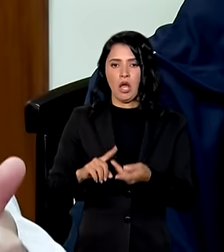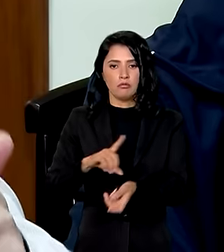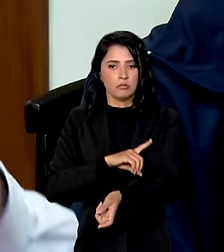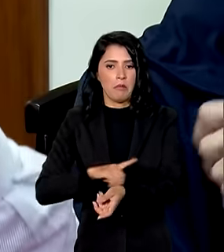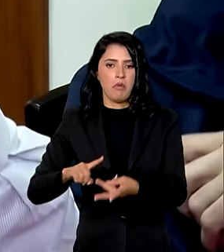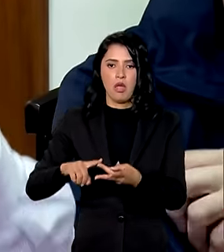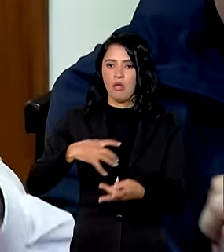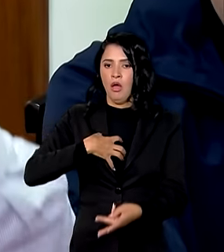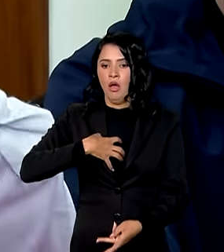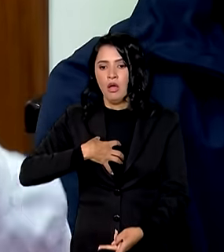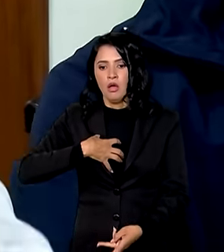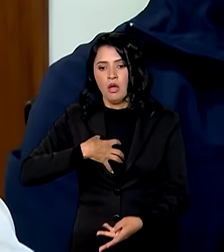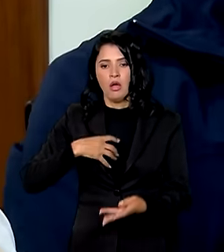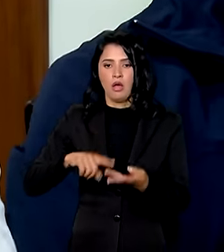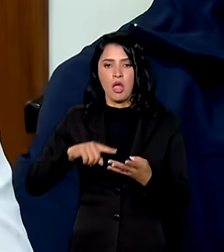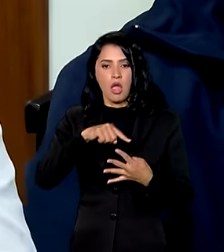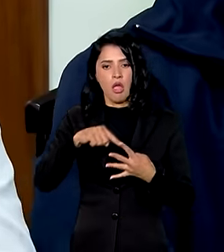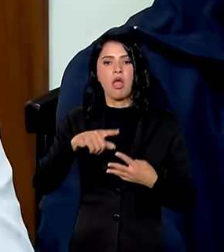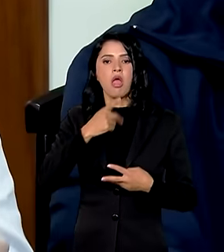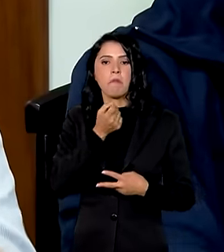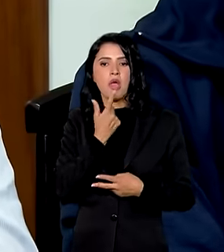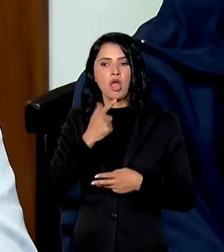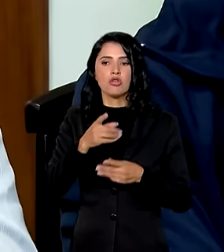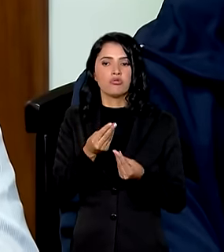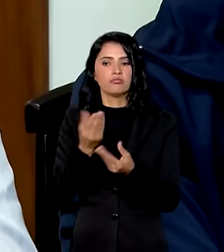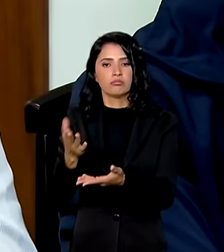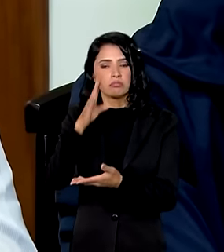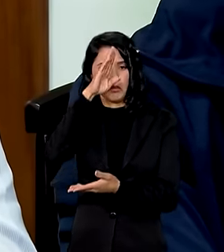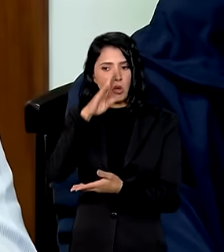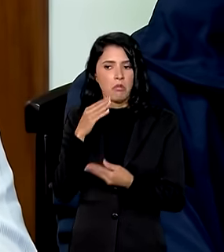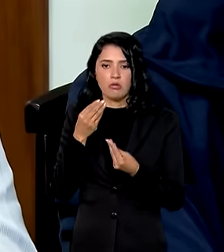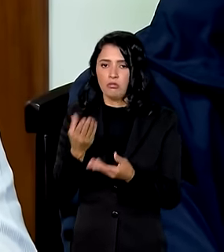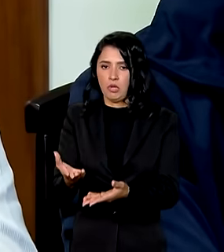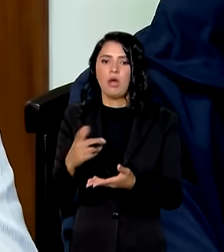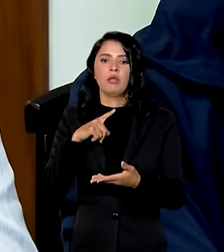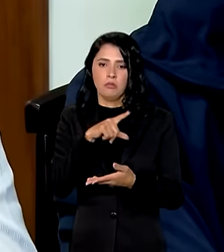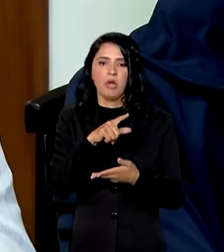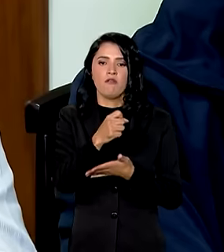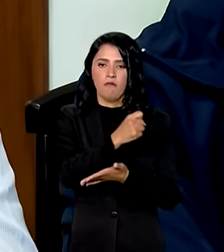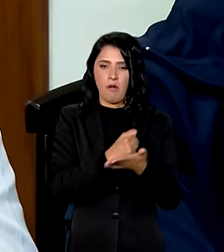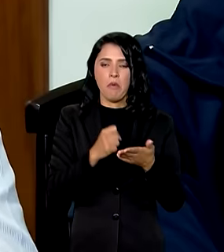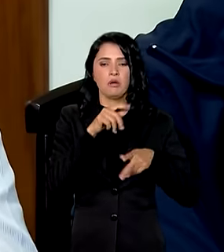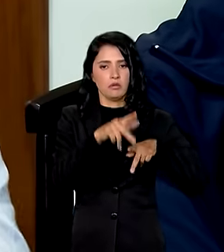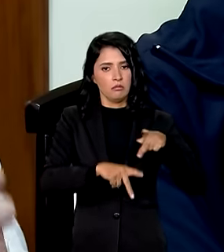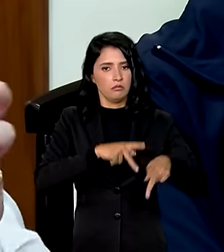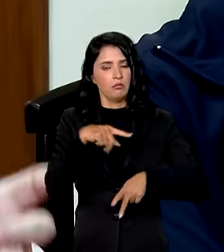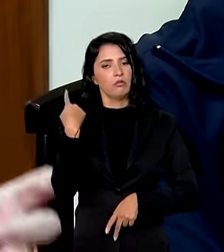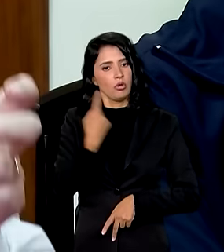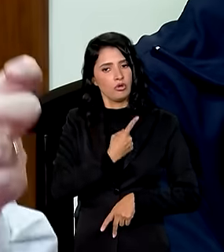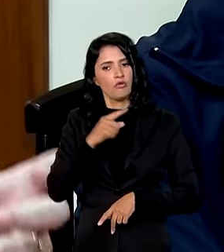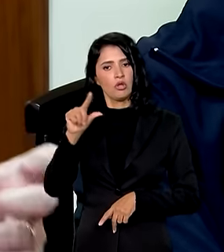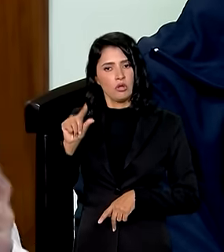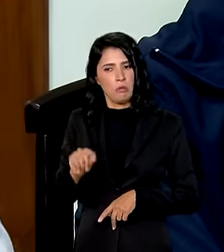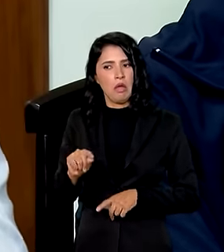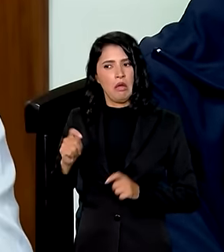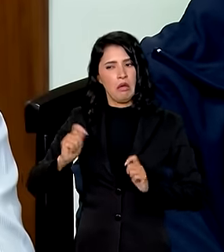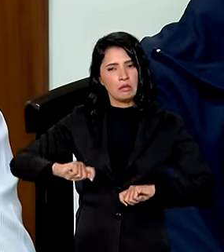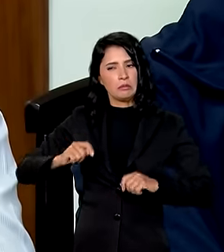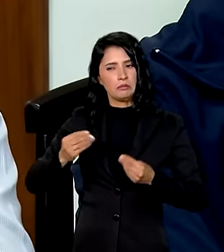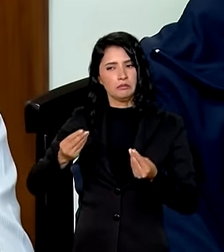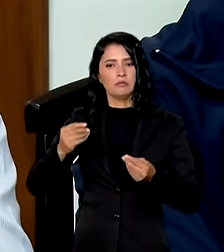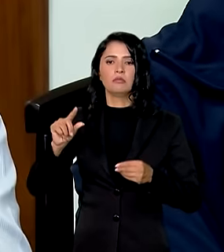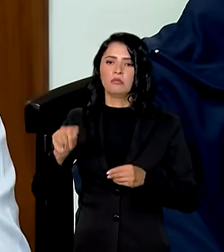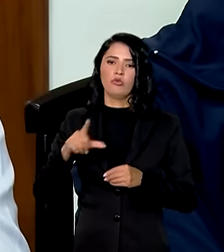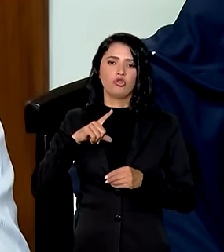asma são os medicamentos que são fornecidos gratuitamente através do farmácia popular e nós vamos diminuir essa necessidade